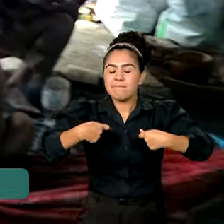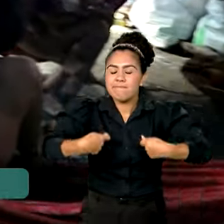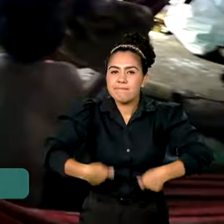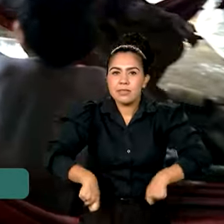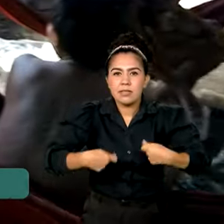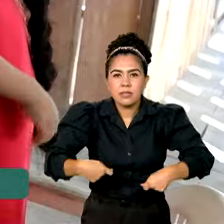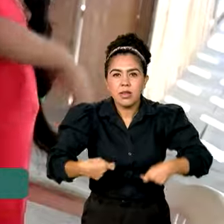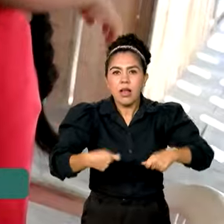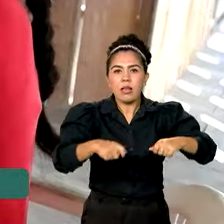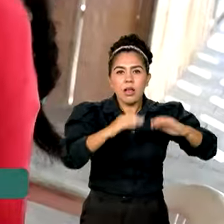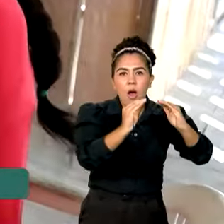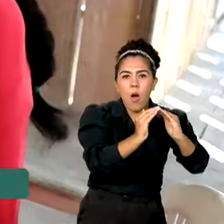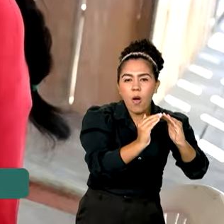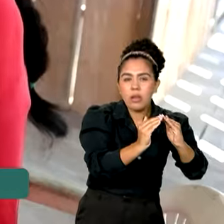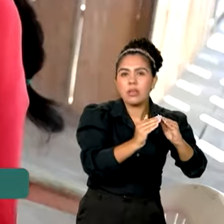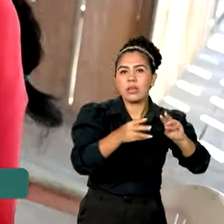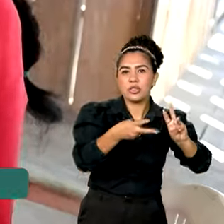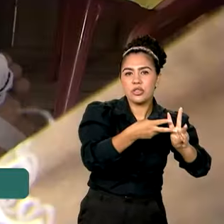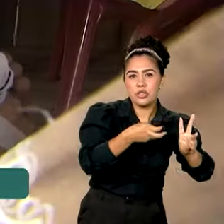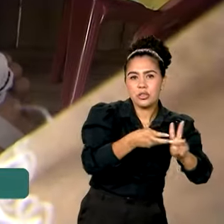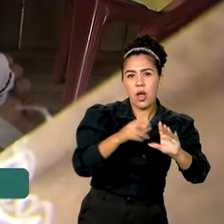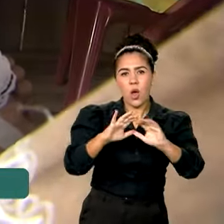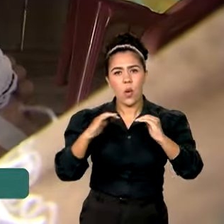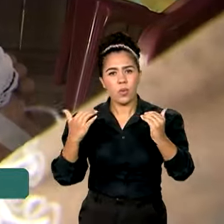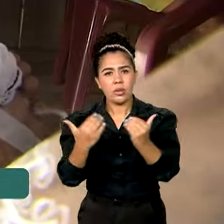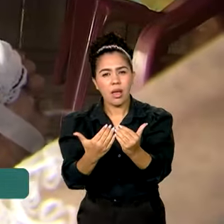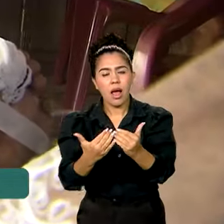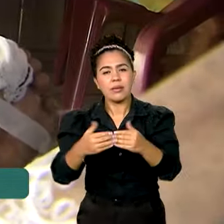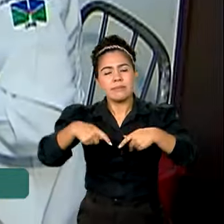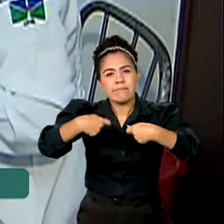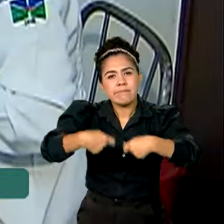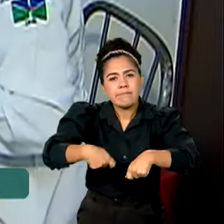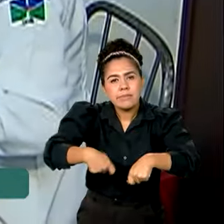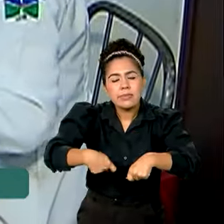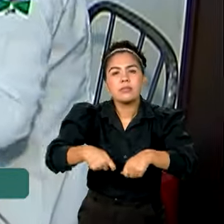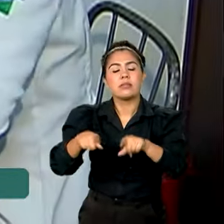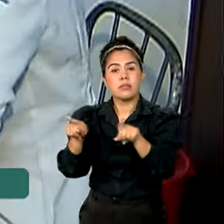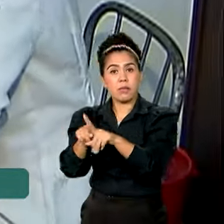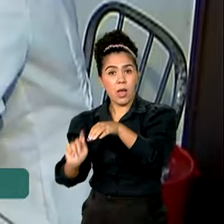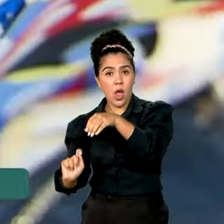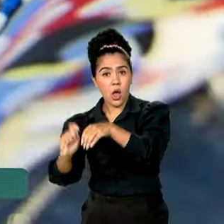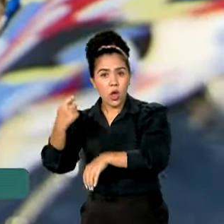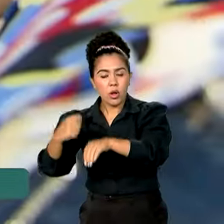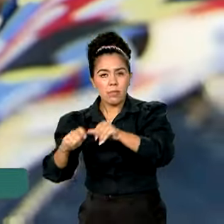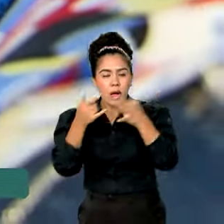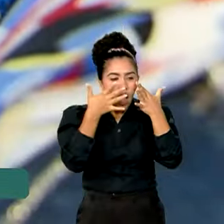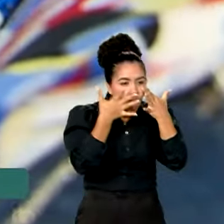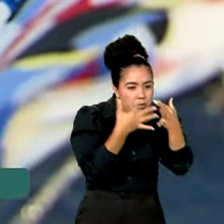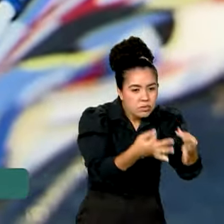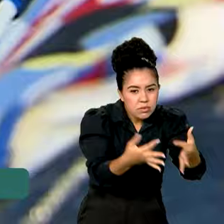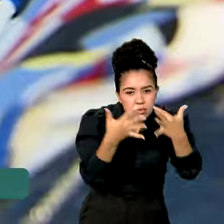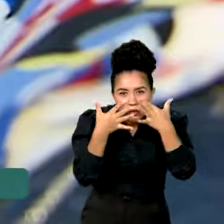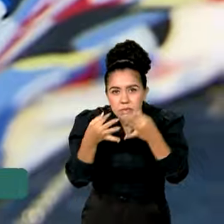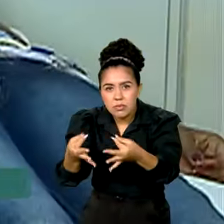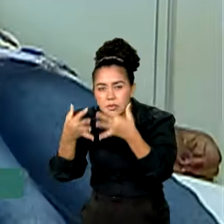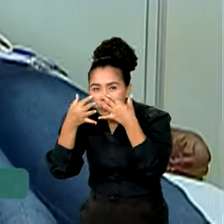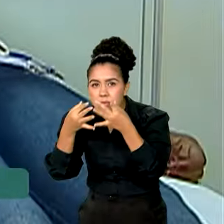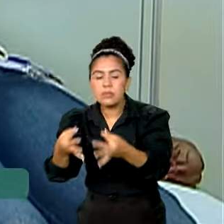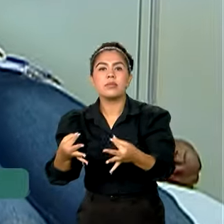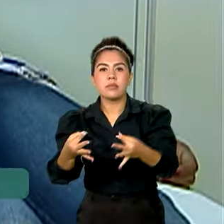Aldeias indígenas, comunidades carentes, quilombolas. Cuidados e atenção à saúde primária